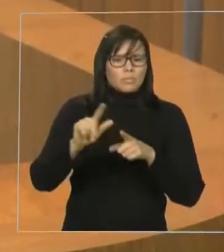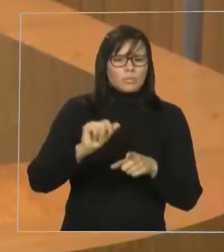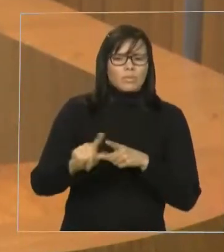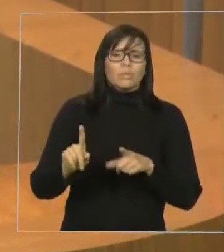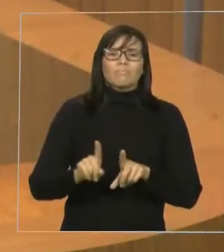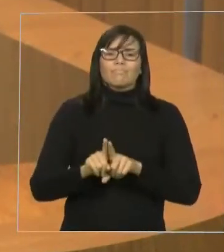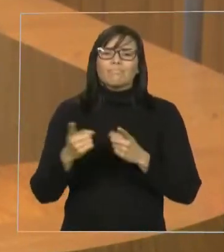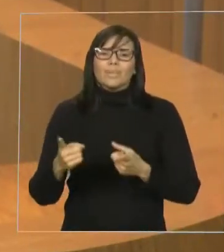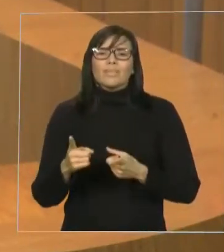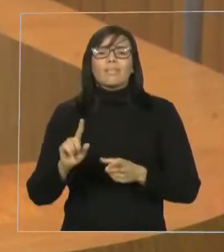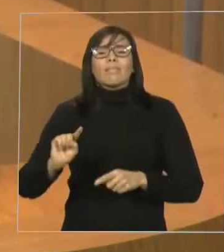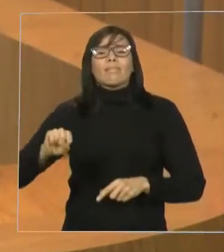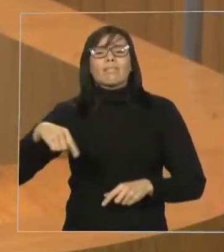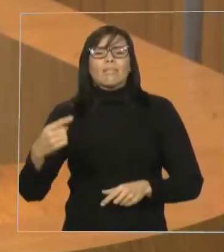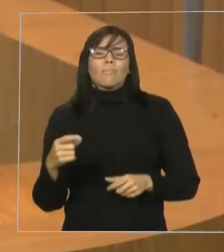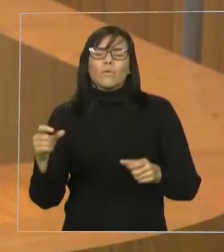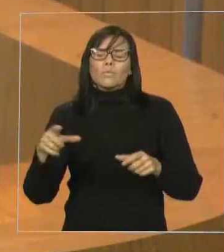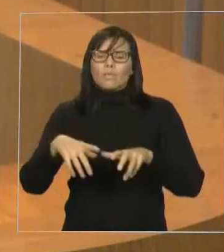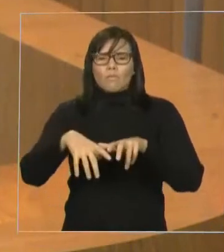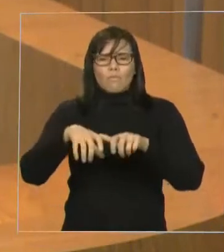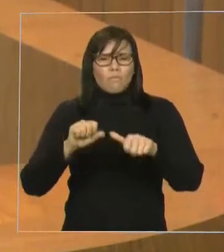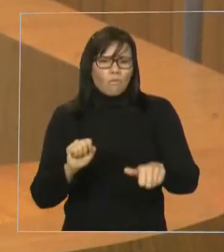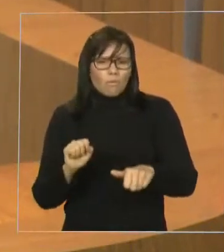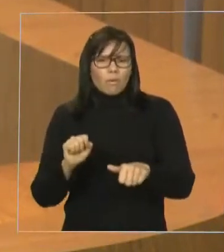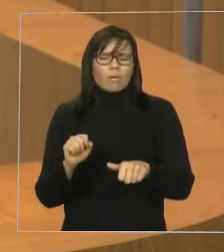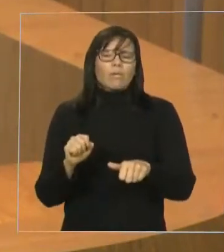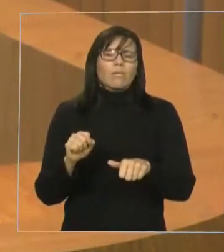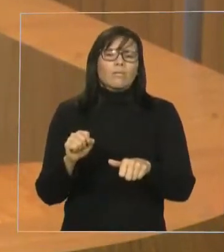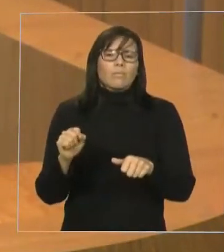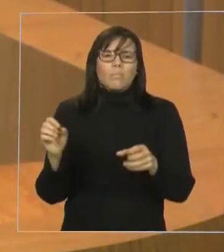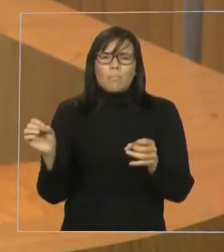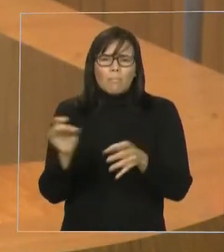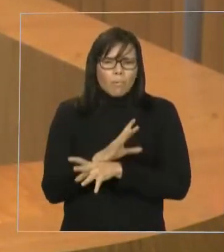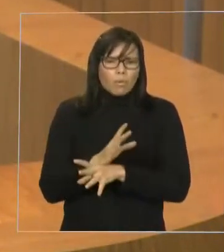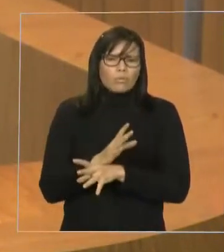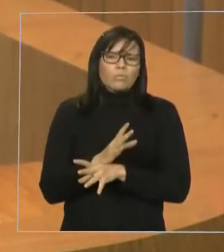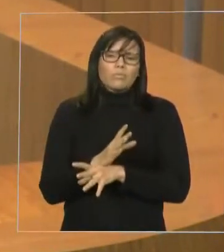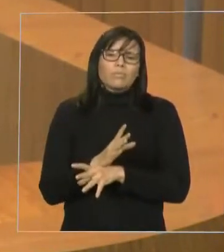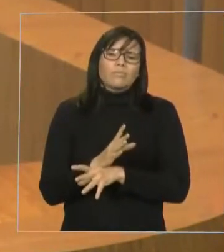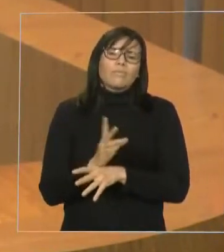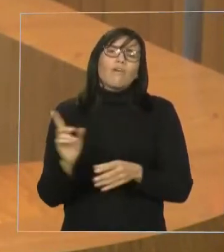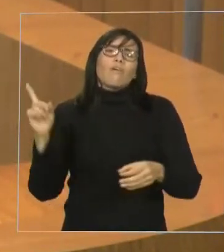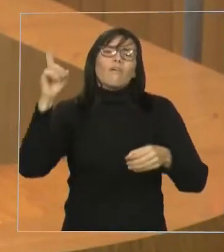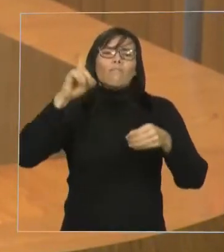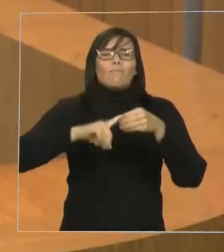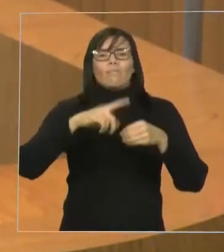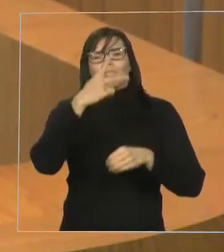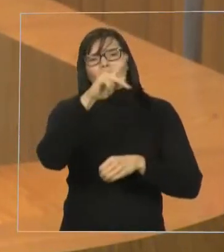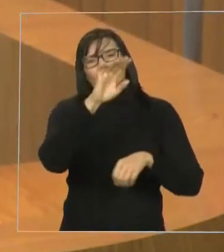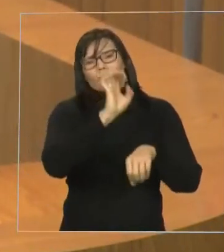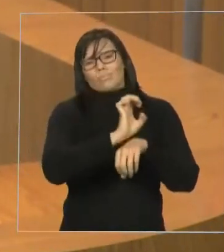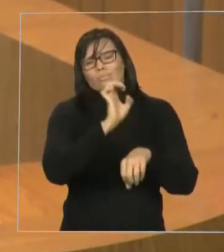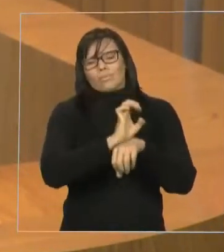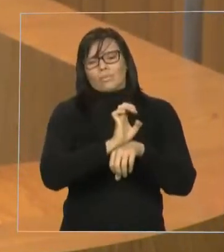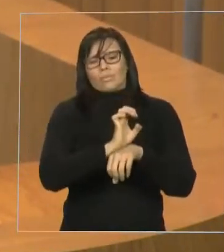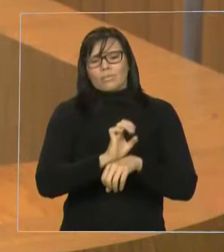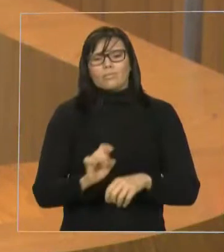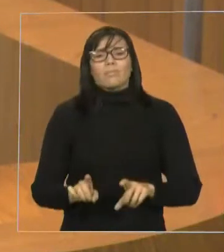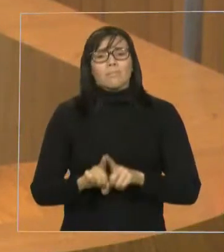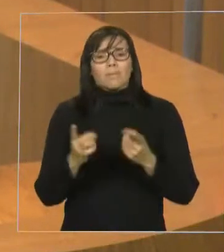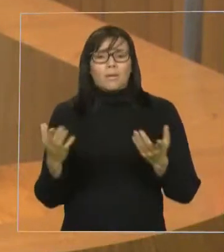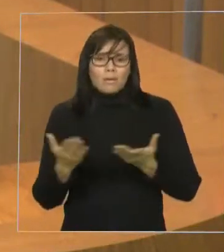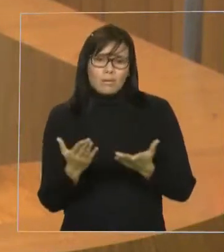retornar para os seus estados. Com a bonificação de 20%, nós estamos dando oportunidade para que os